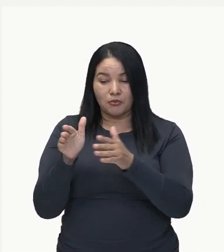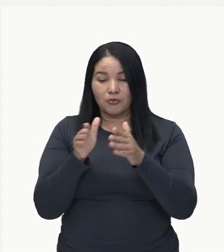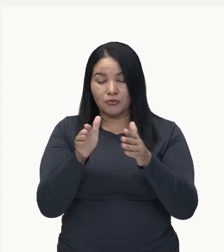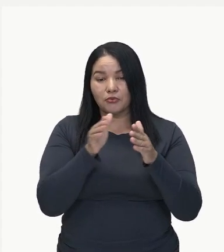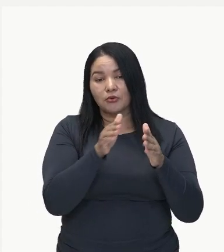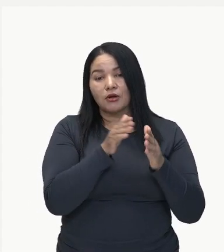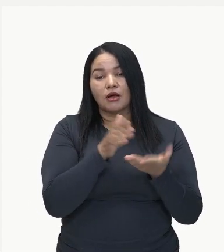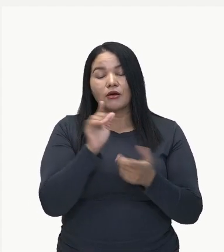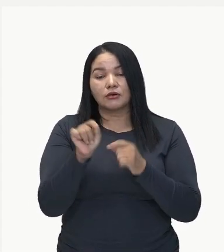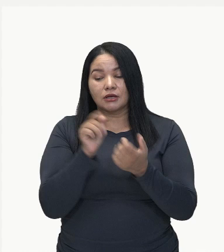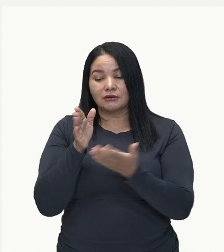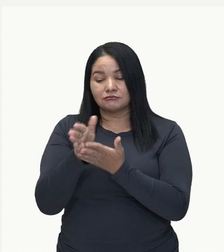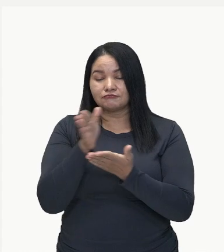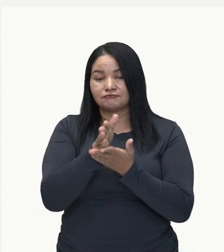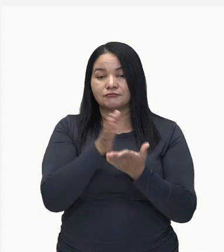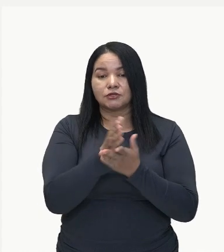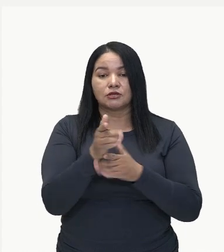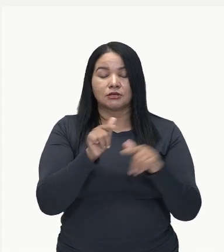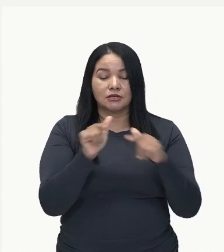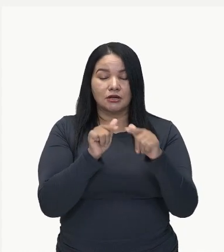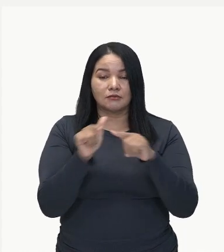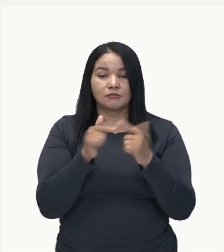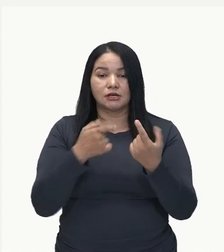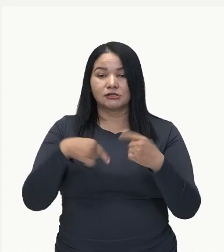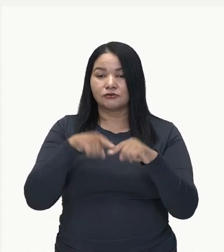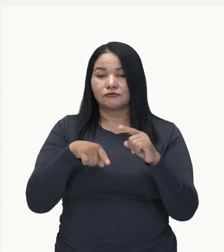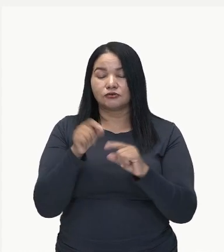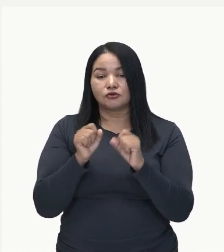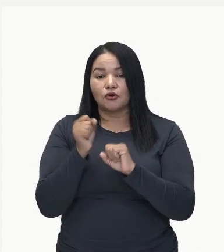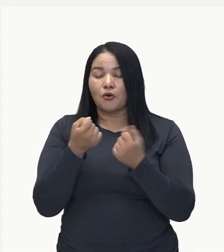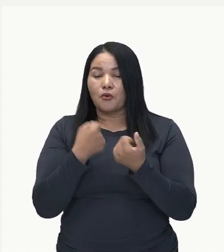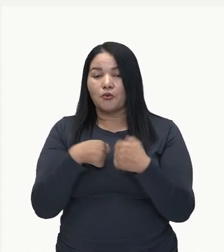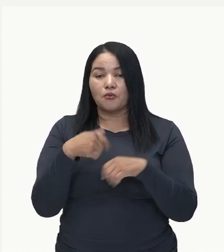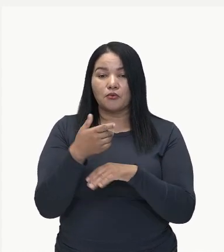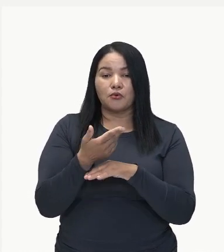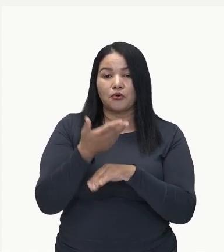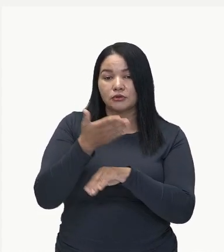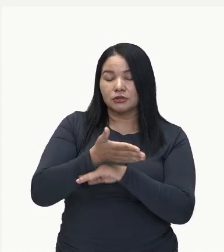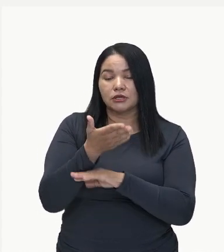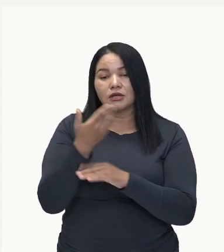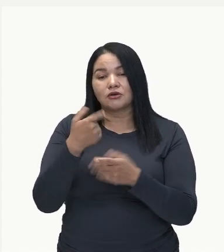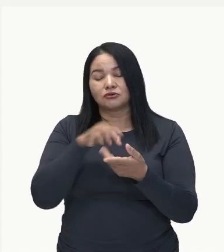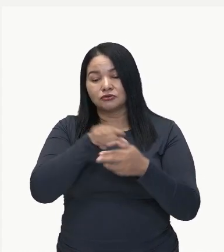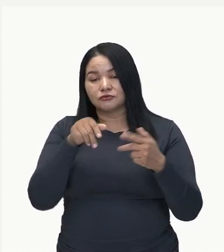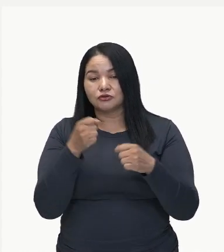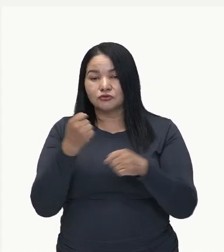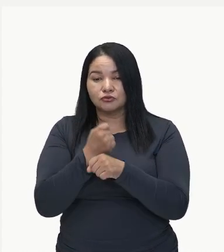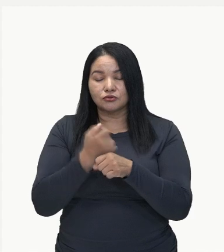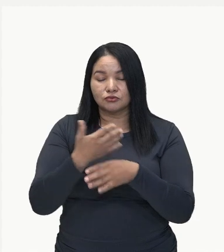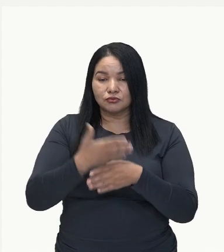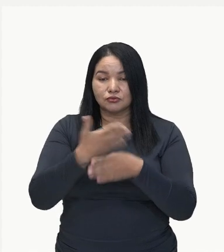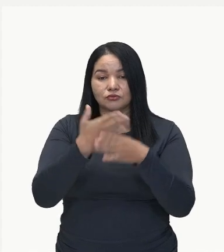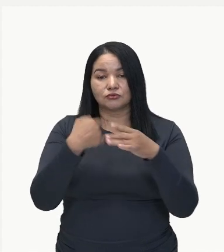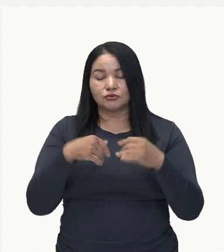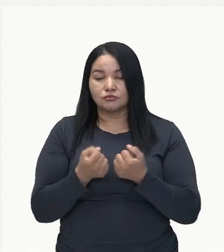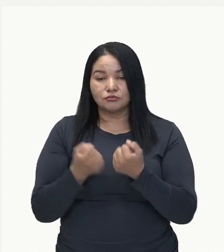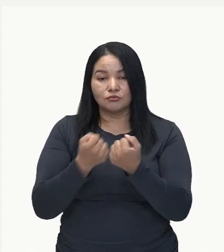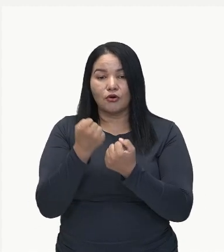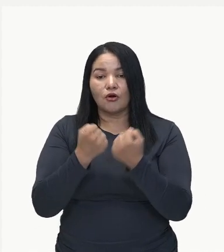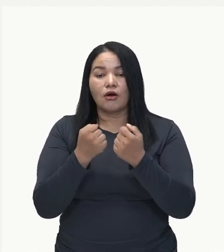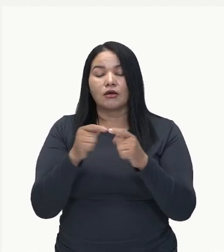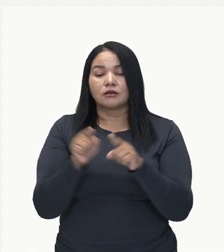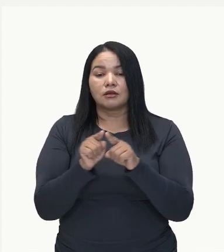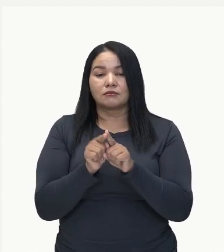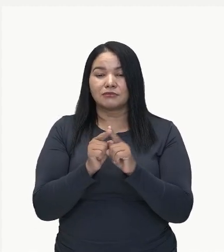Automóveis, serviços financeiros, eletrônicos, hotelaria, construção civil, transporte, maquinaria e até